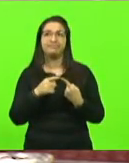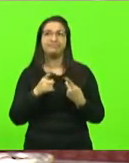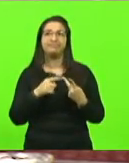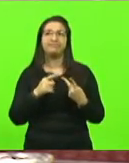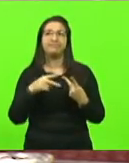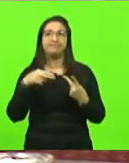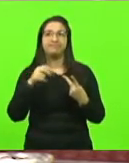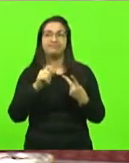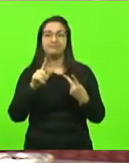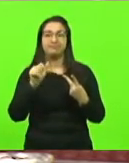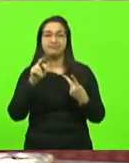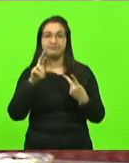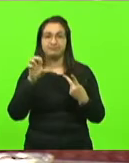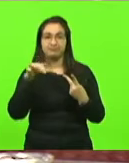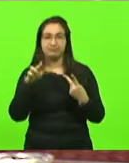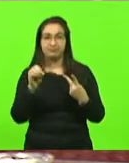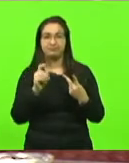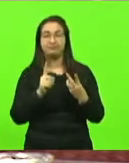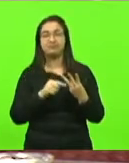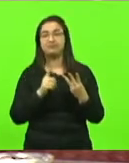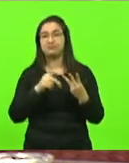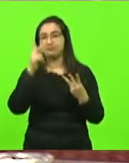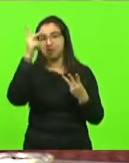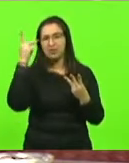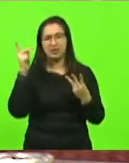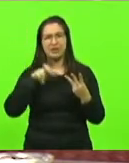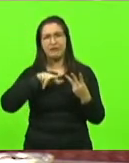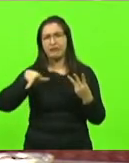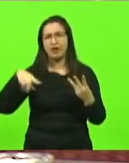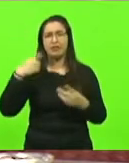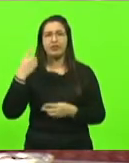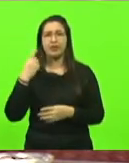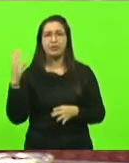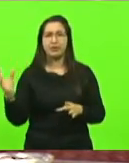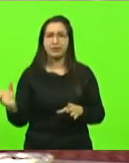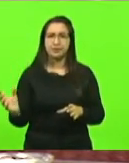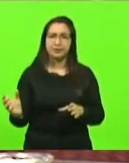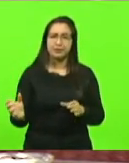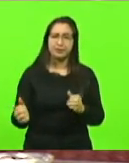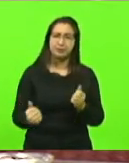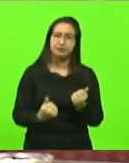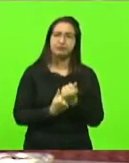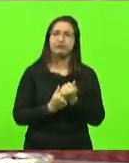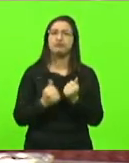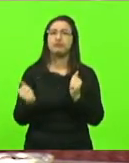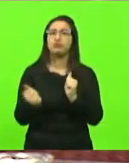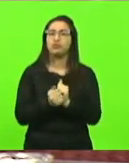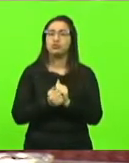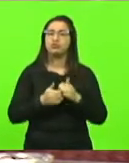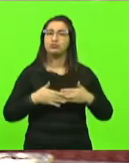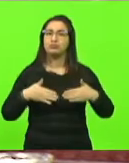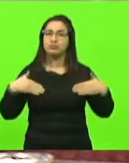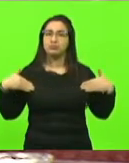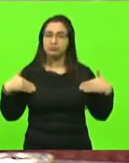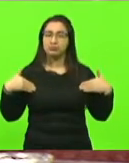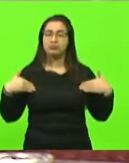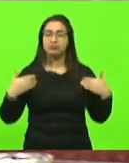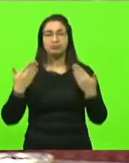deputado Paulinha, enfim, vários deputados se somaram a esse esforço para homenagear um grande